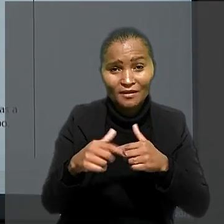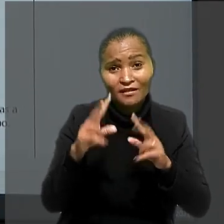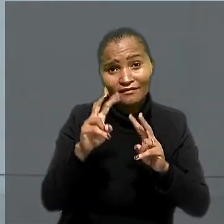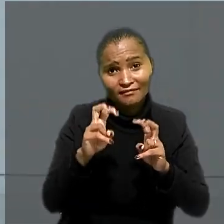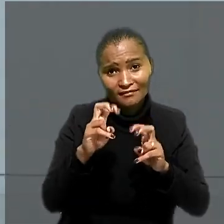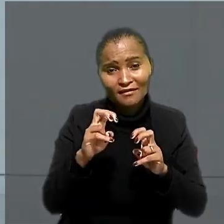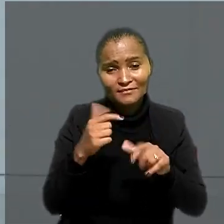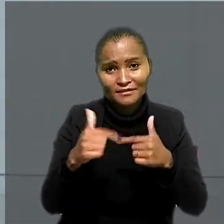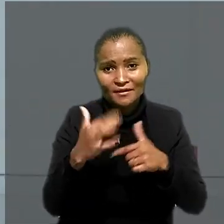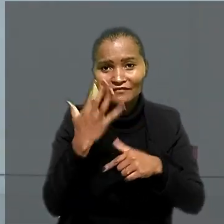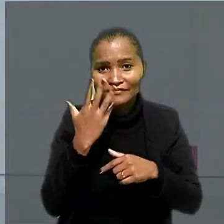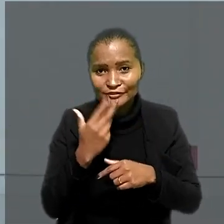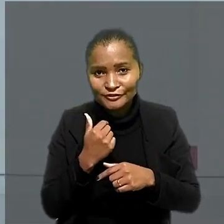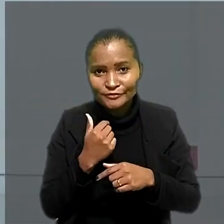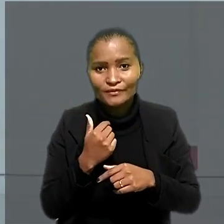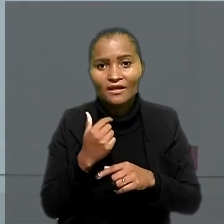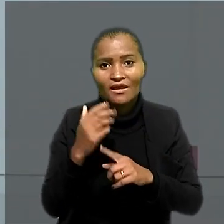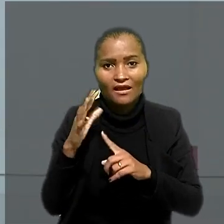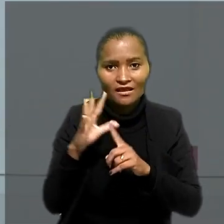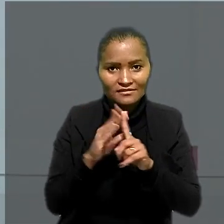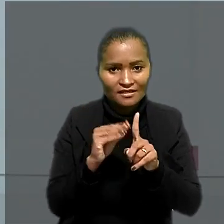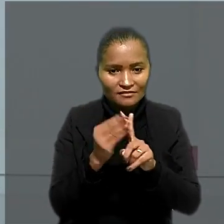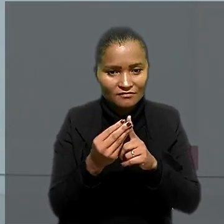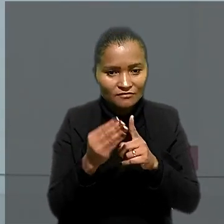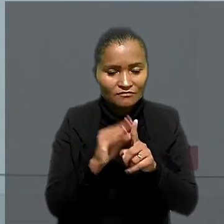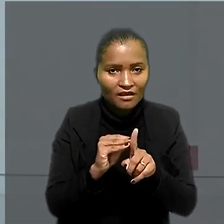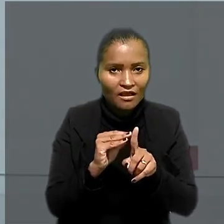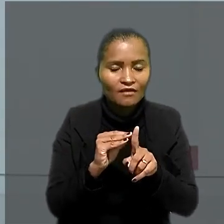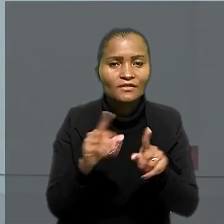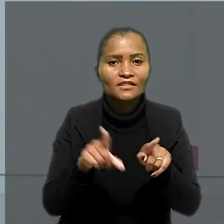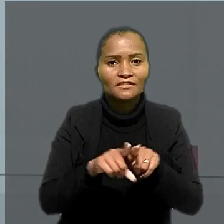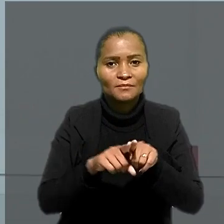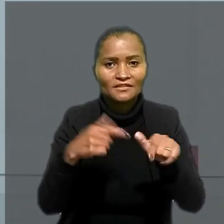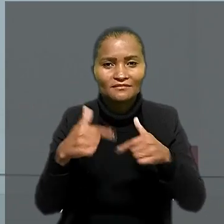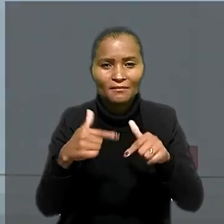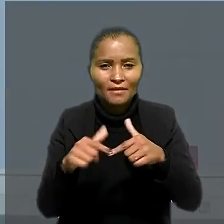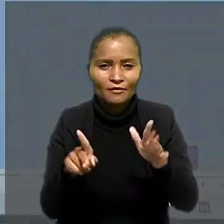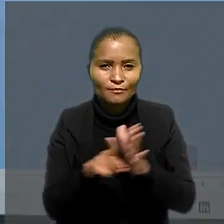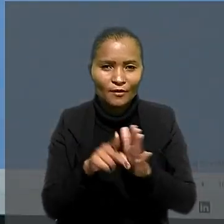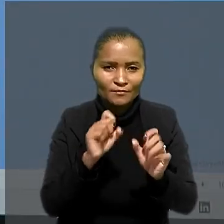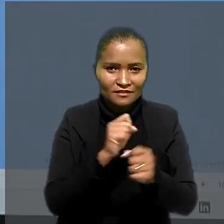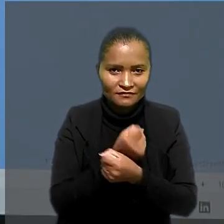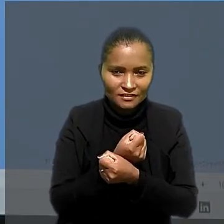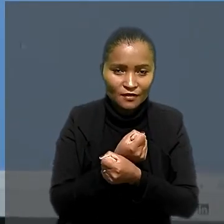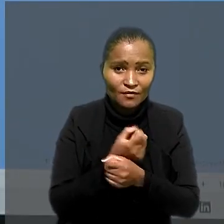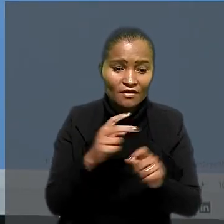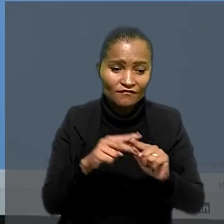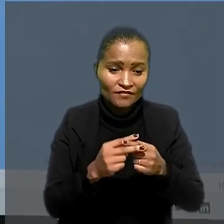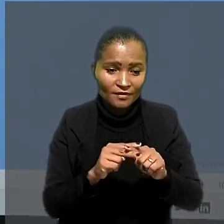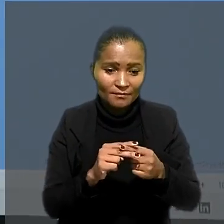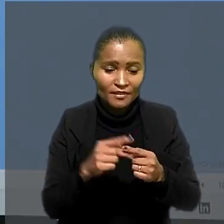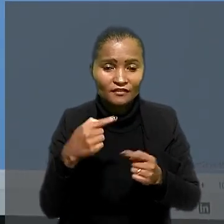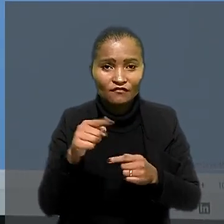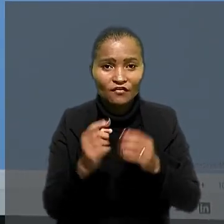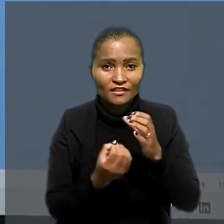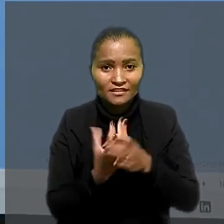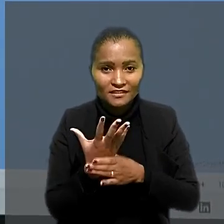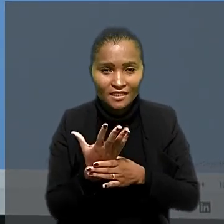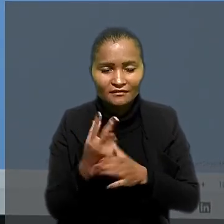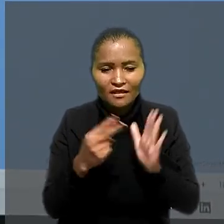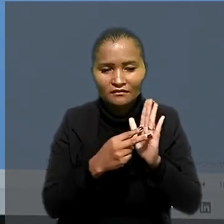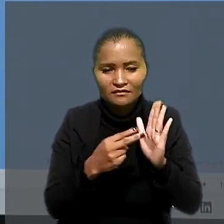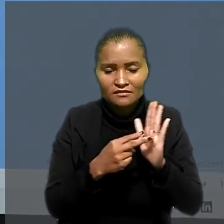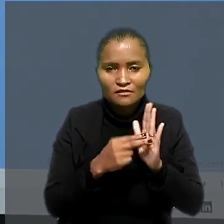trabalho infantil, assédio sexual e trabalho análogo à escravidão. A ferramenta foi criada em Atenção ao